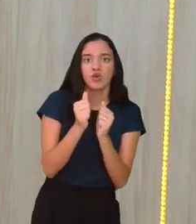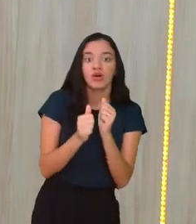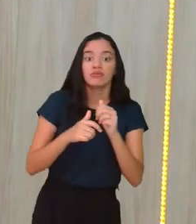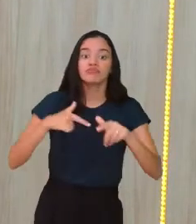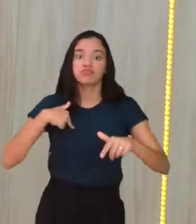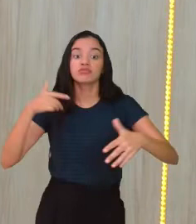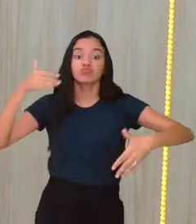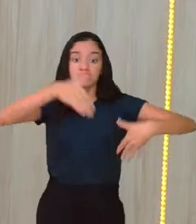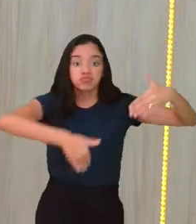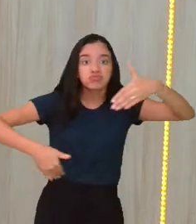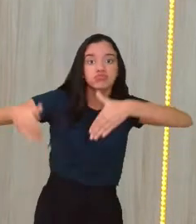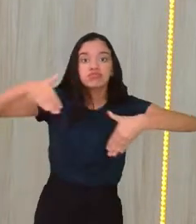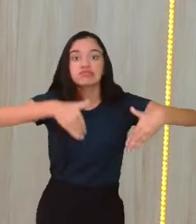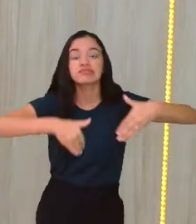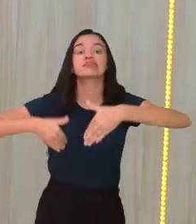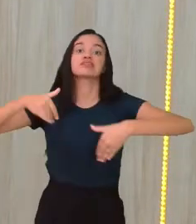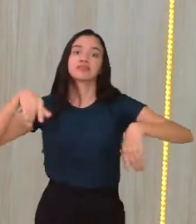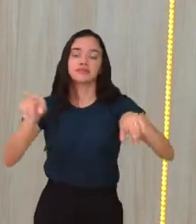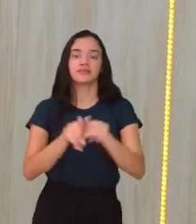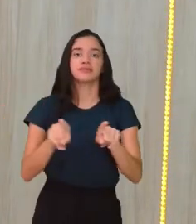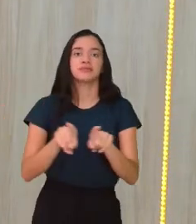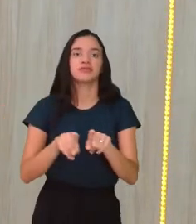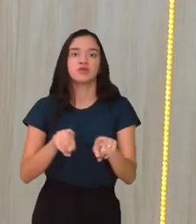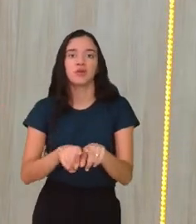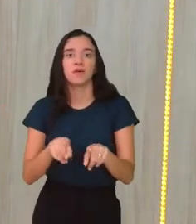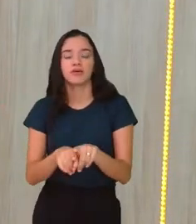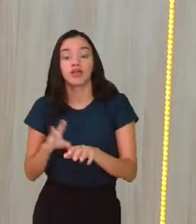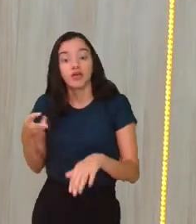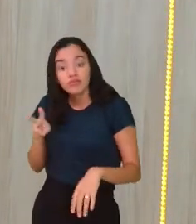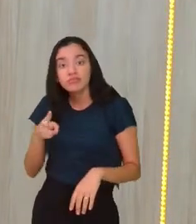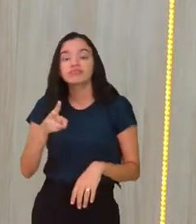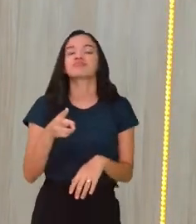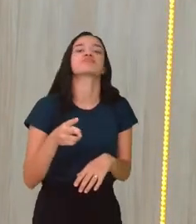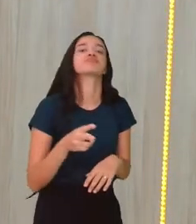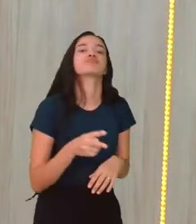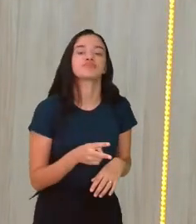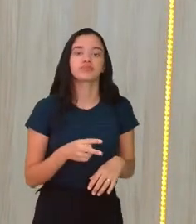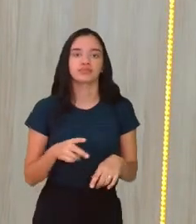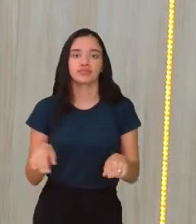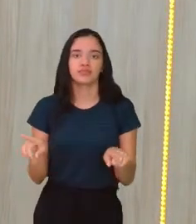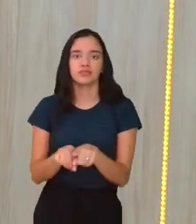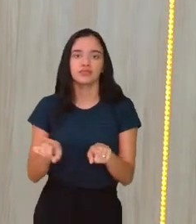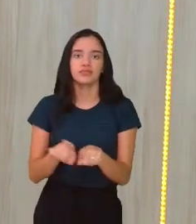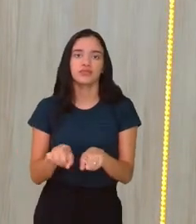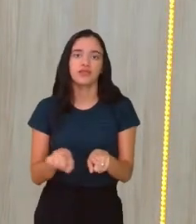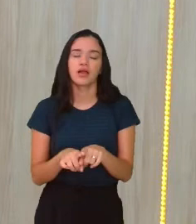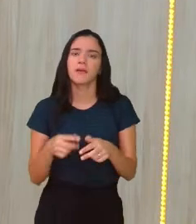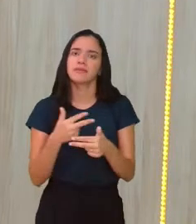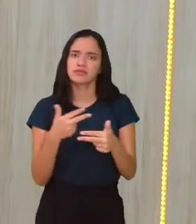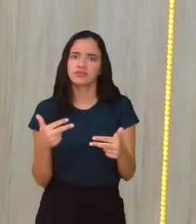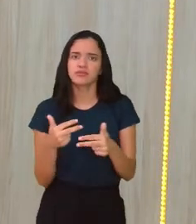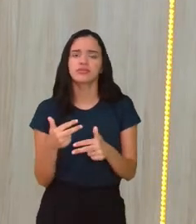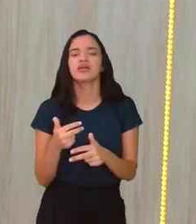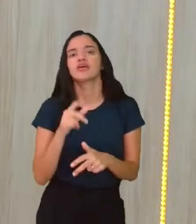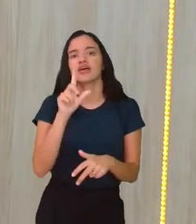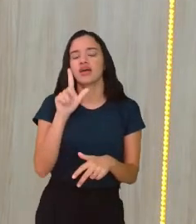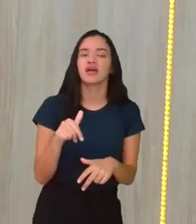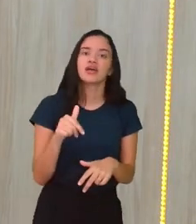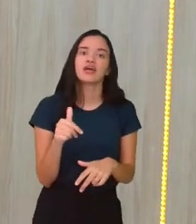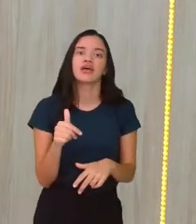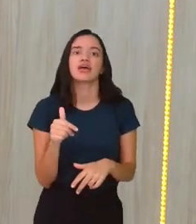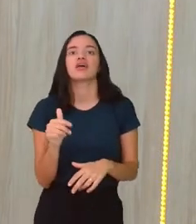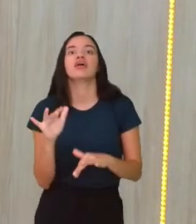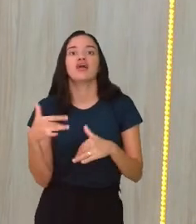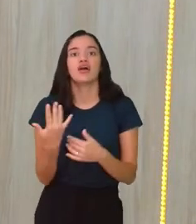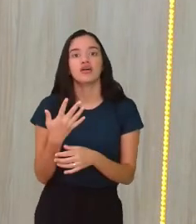acompanhar. Isso. Ou, de repente, para poder avançar no revezamento do atletismo. A mesma coisa, né? O